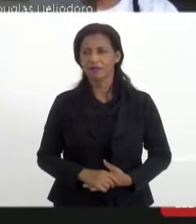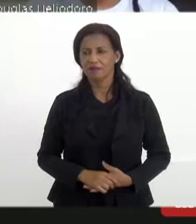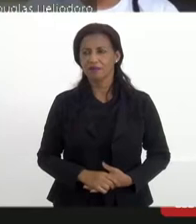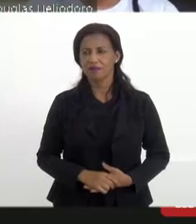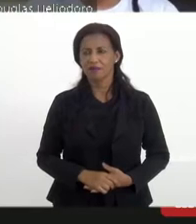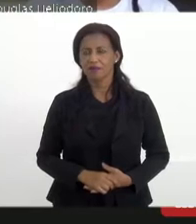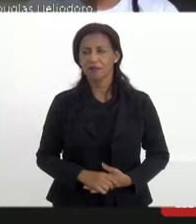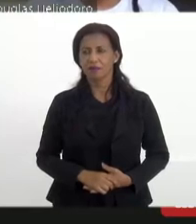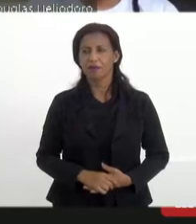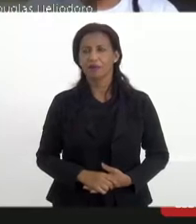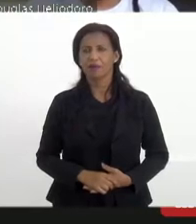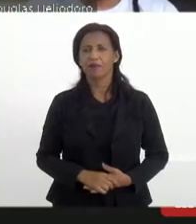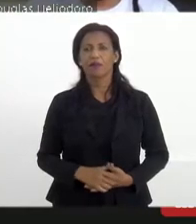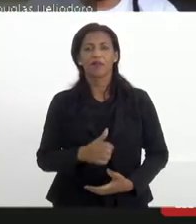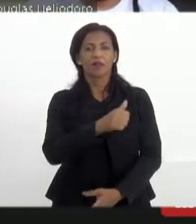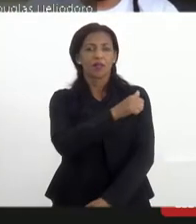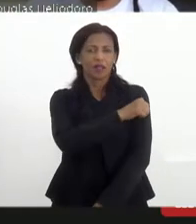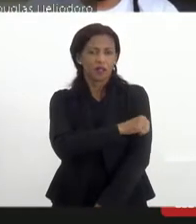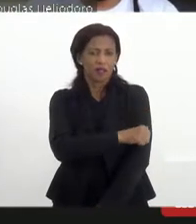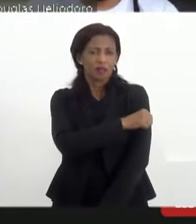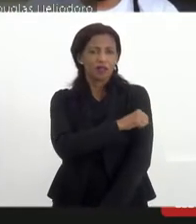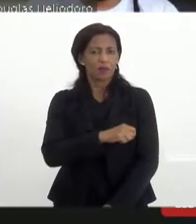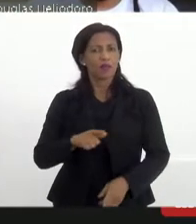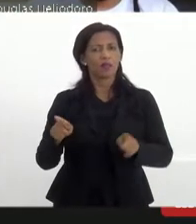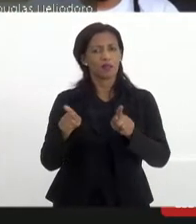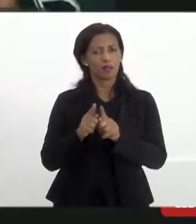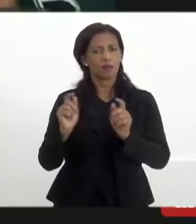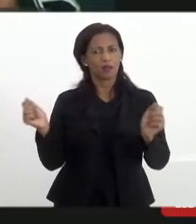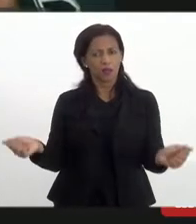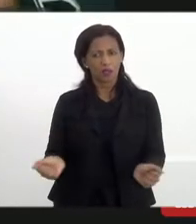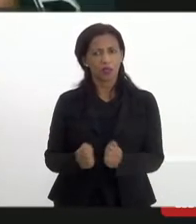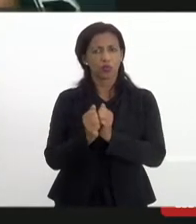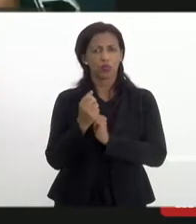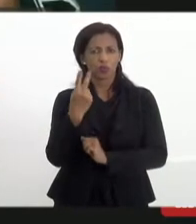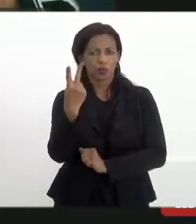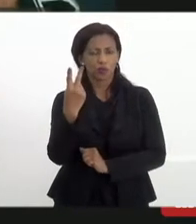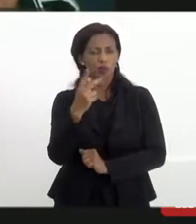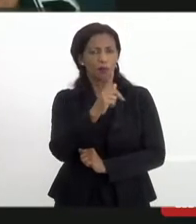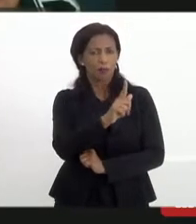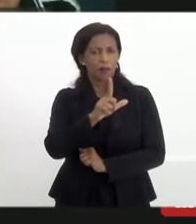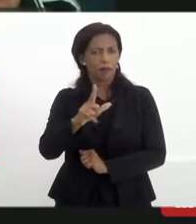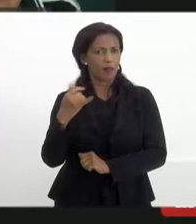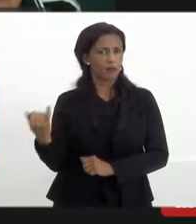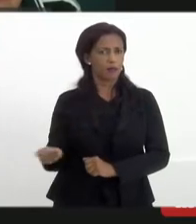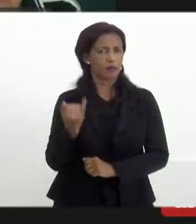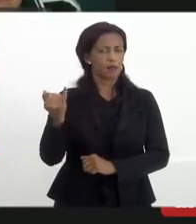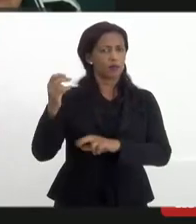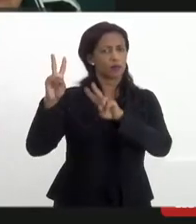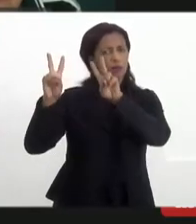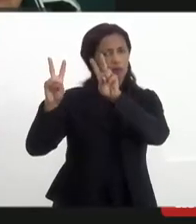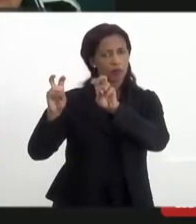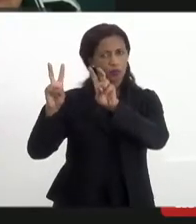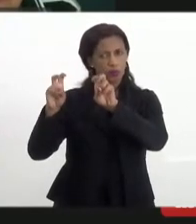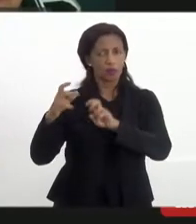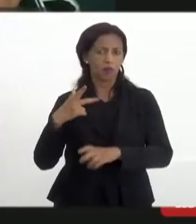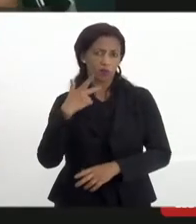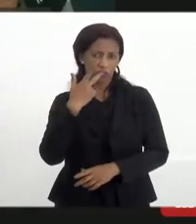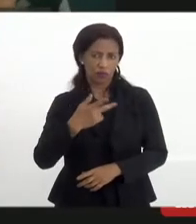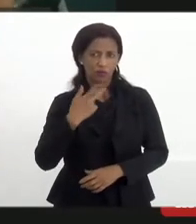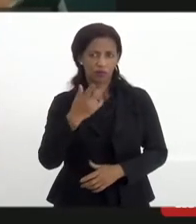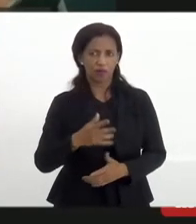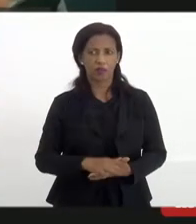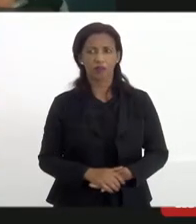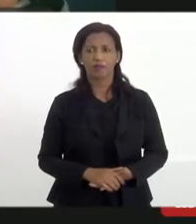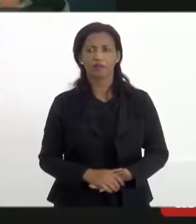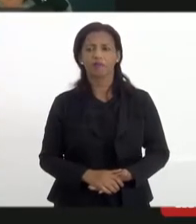Pessoal, a enfermeira Rejane está conosco, também fundadora dessa frente, lutadora, tem dois projetos importantes sobre o tema que eu já citei. Então,